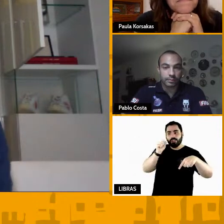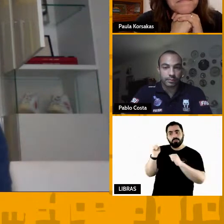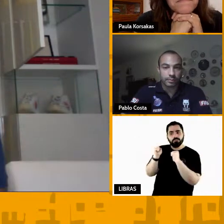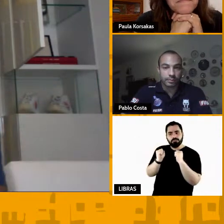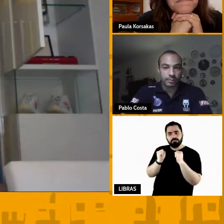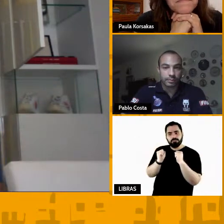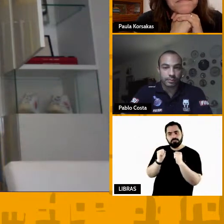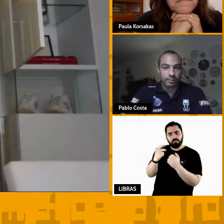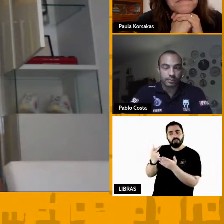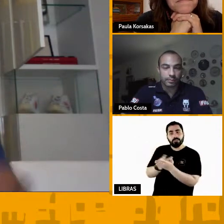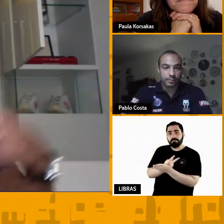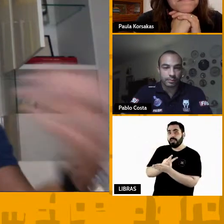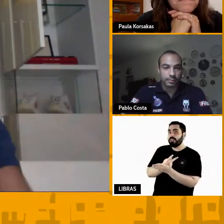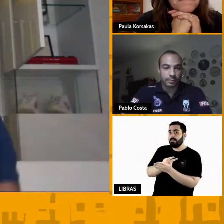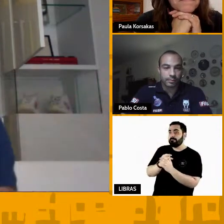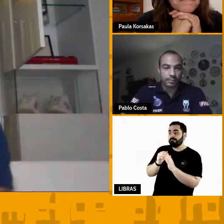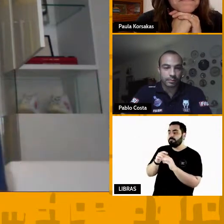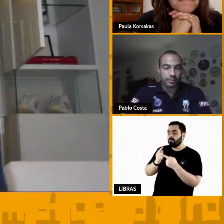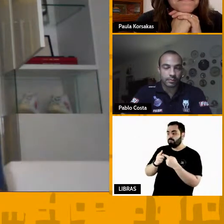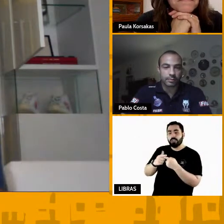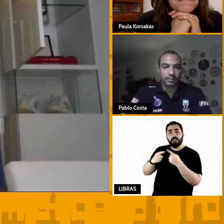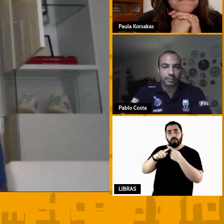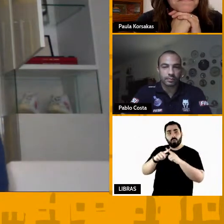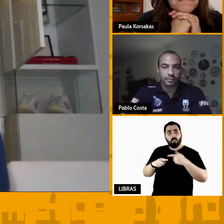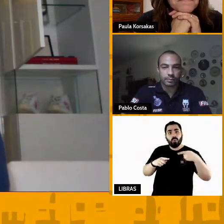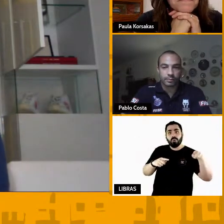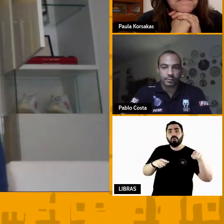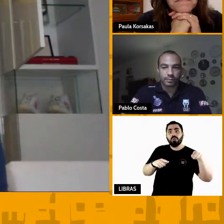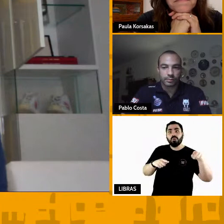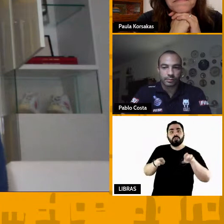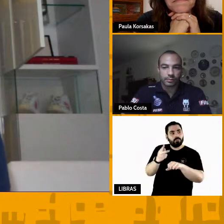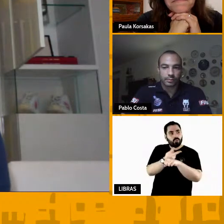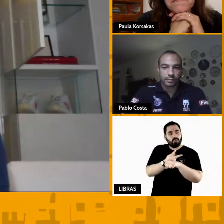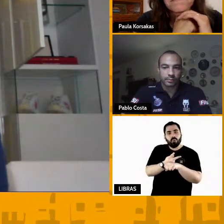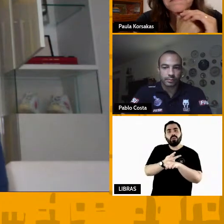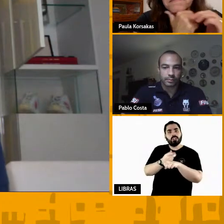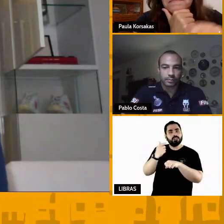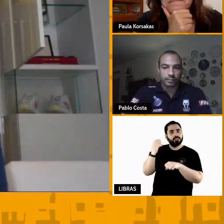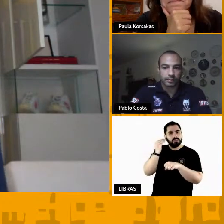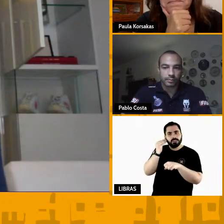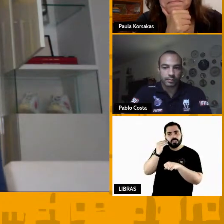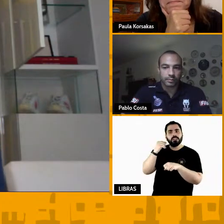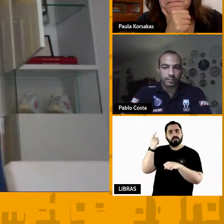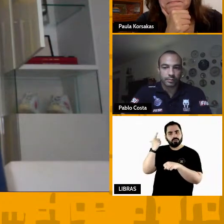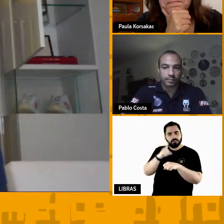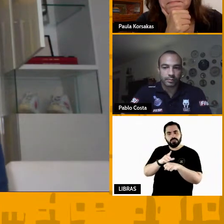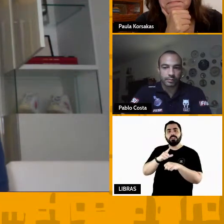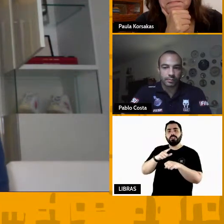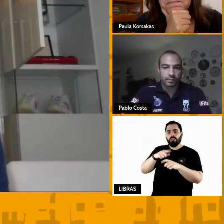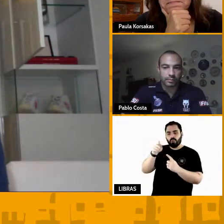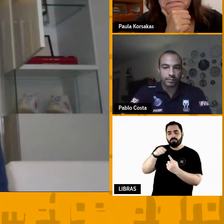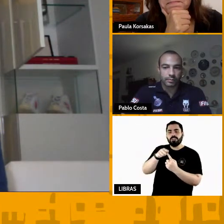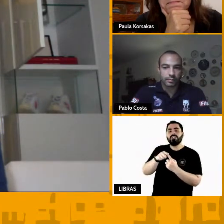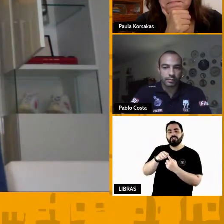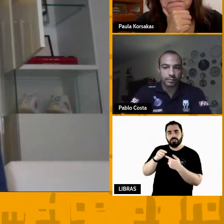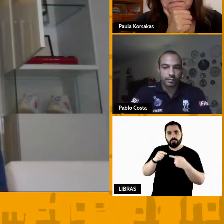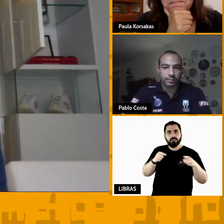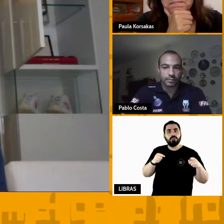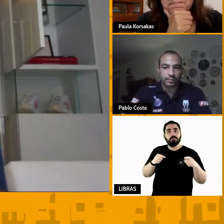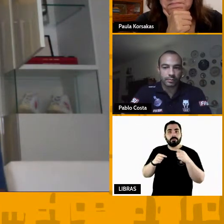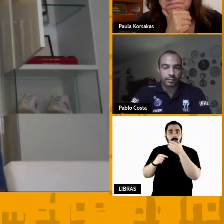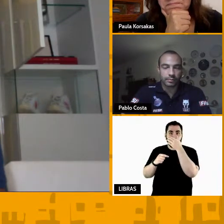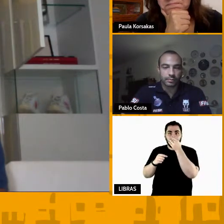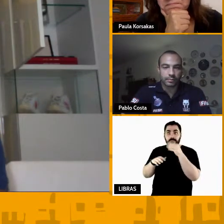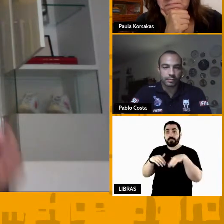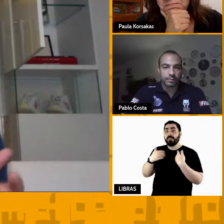adversário também trabalha o adversário também busca chegar nos objetivos que eles têm então é importante